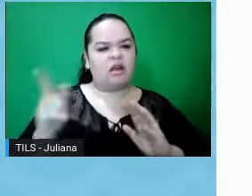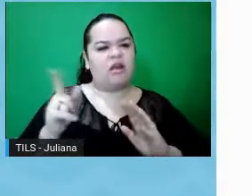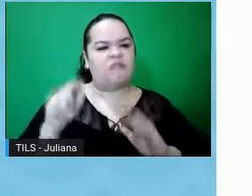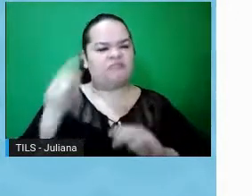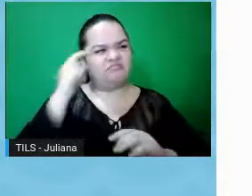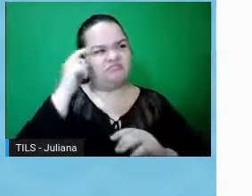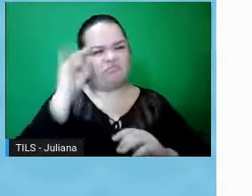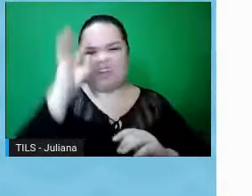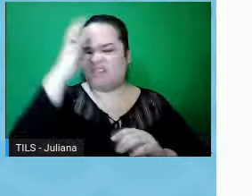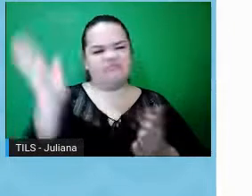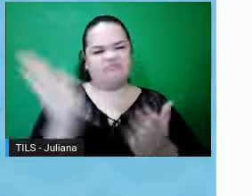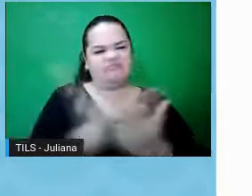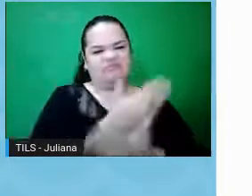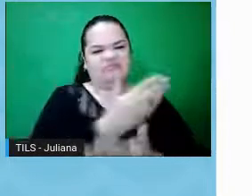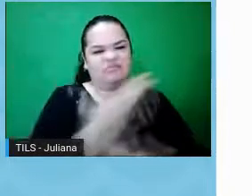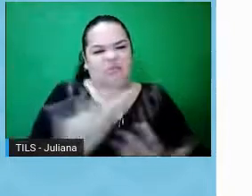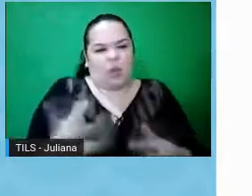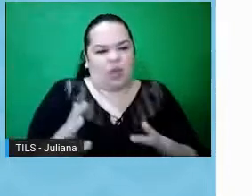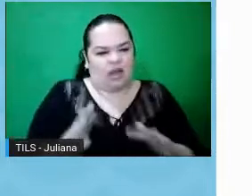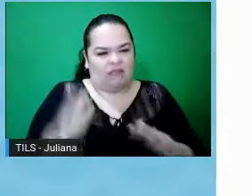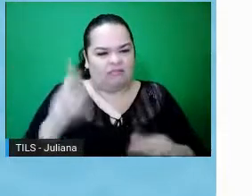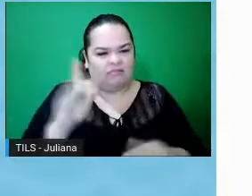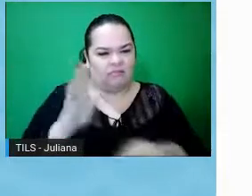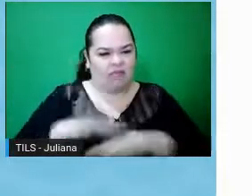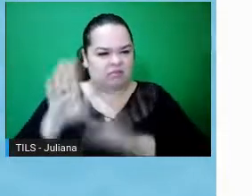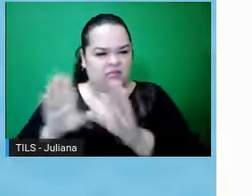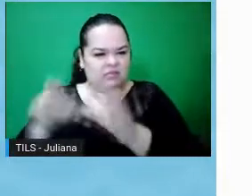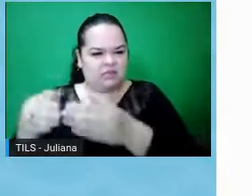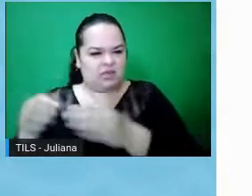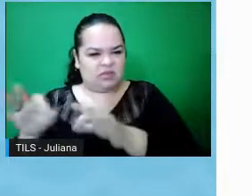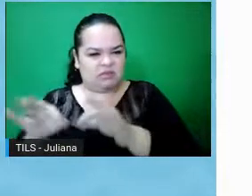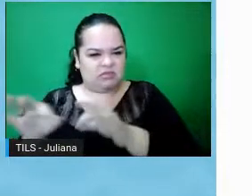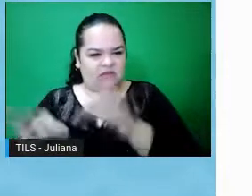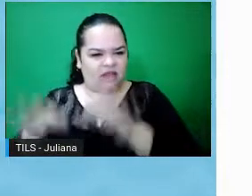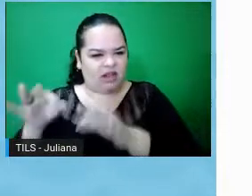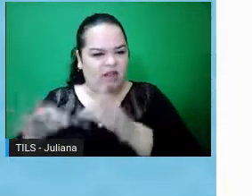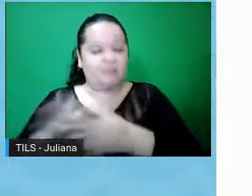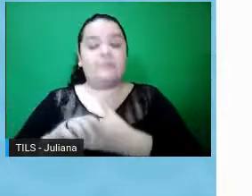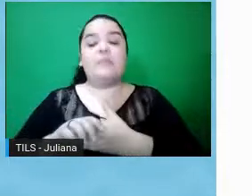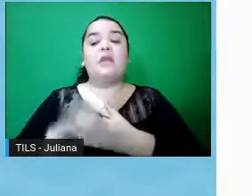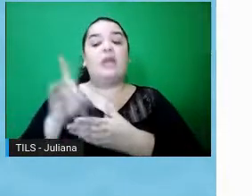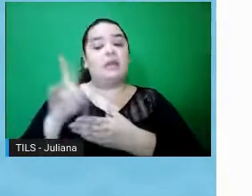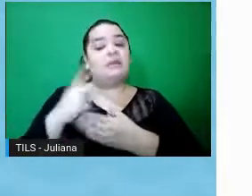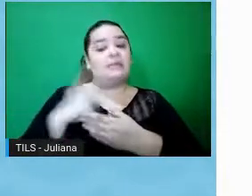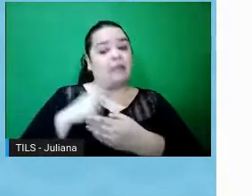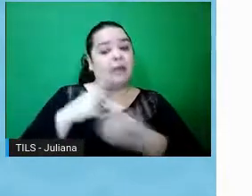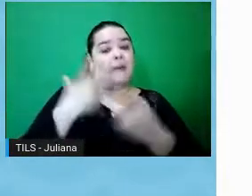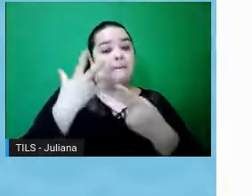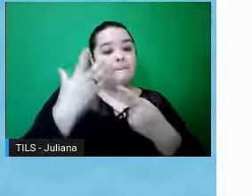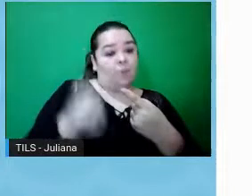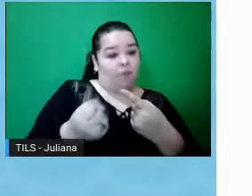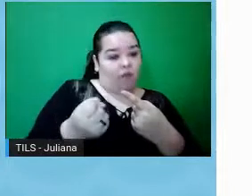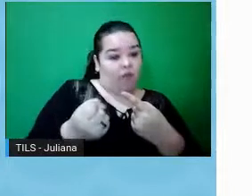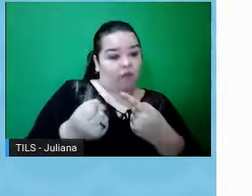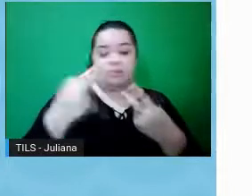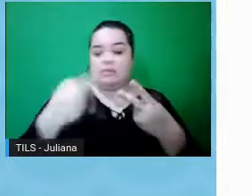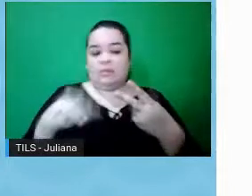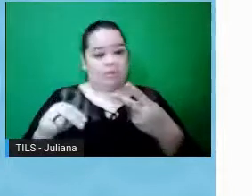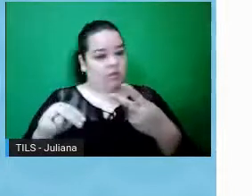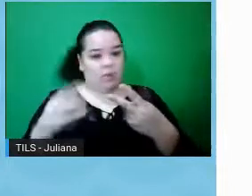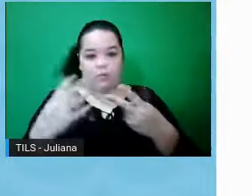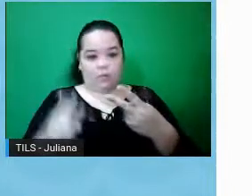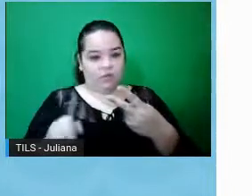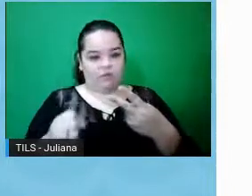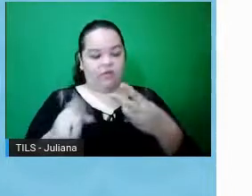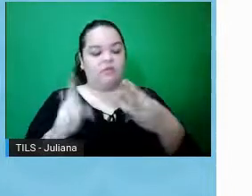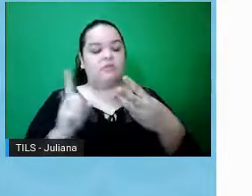autonomia para isso. Tá, mas basicamente é isso, ou o projeto é aprovado, ou ele tem uma pendência que a gente vai submeter para resolver, né, vai fazer uma resposta